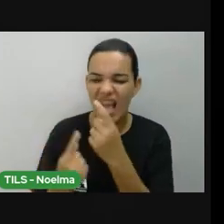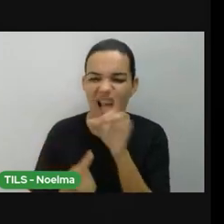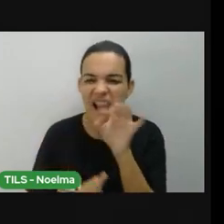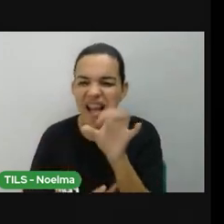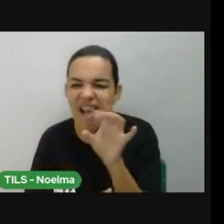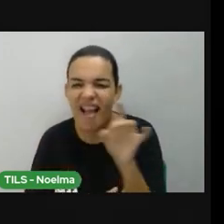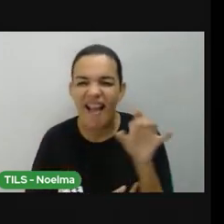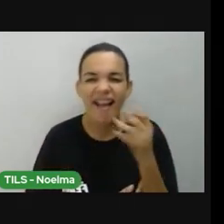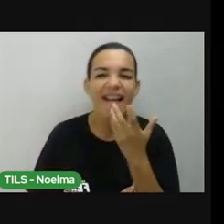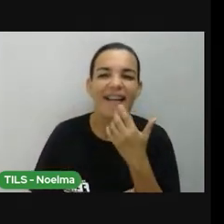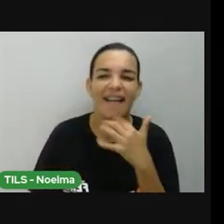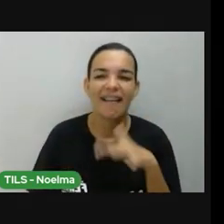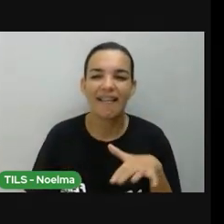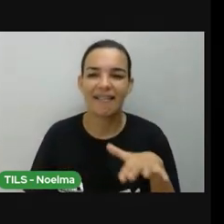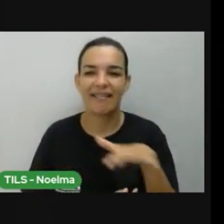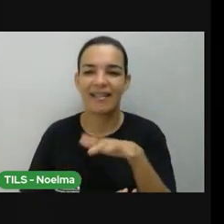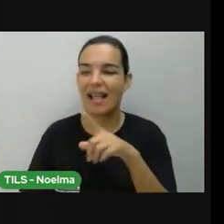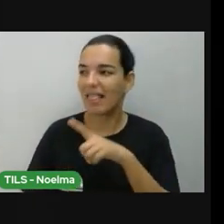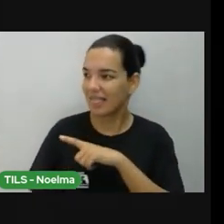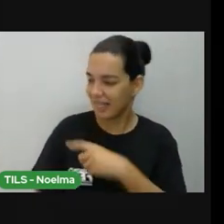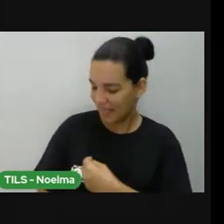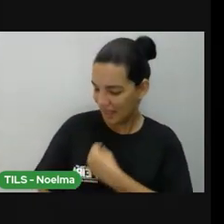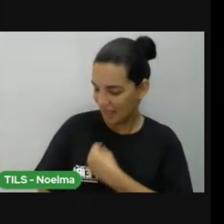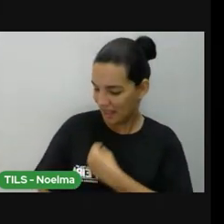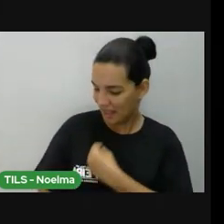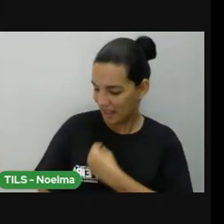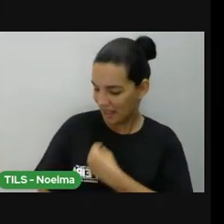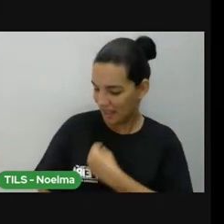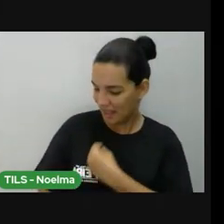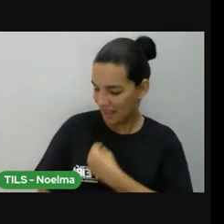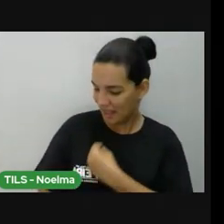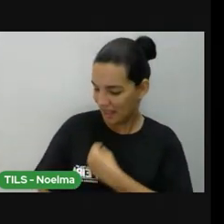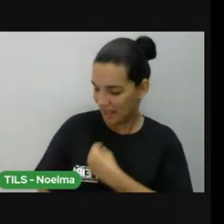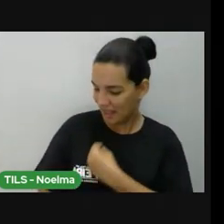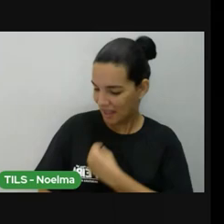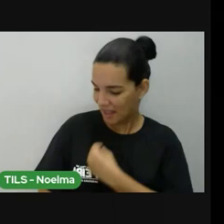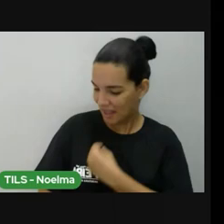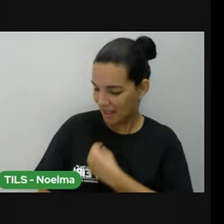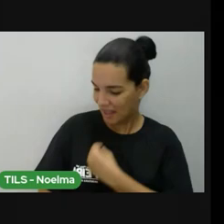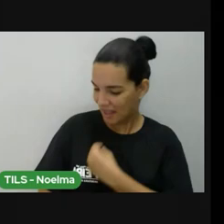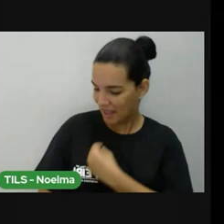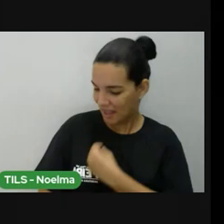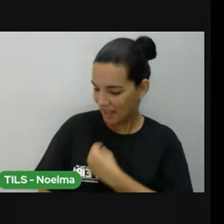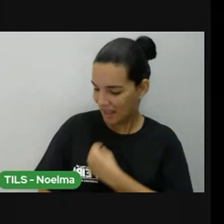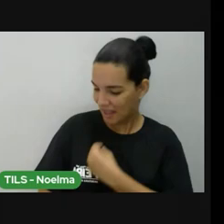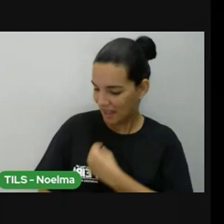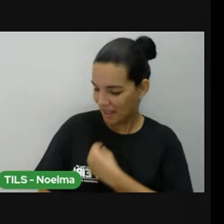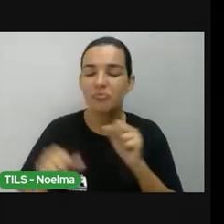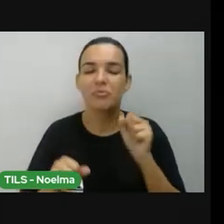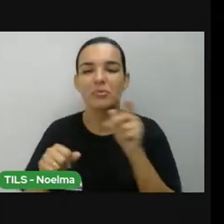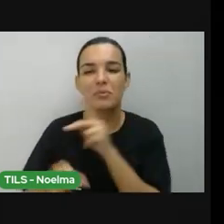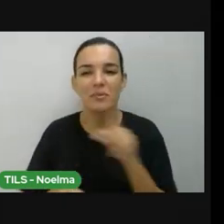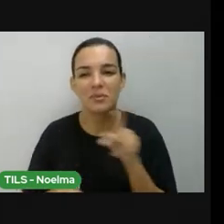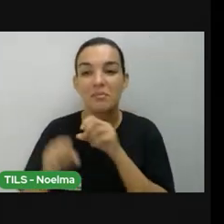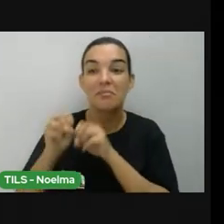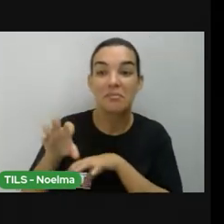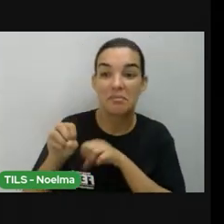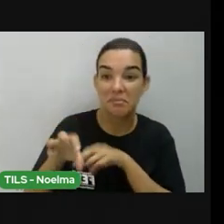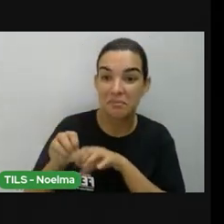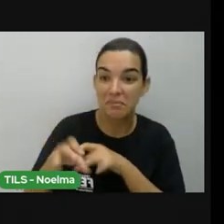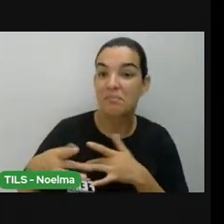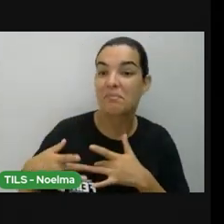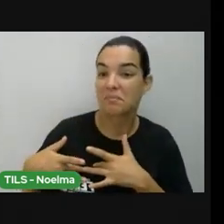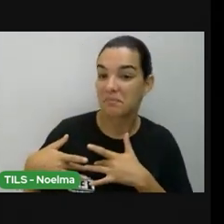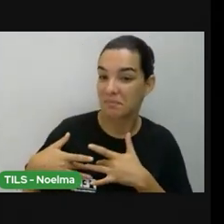hoje é creche, antigamente, a gente chamava, PPA, que era Preparação para Alfabetização, não é?